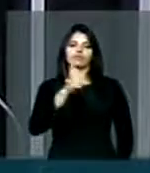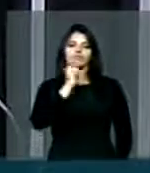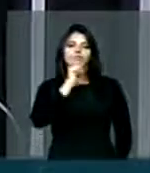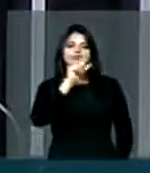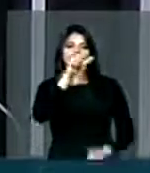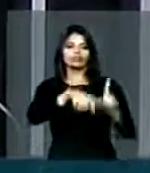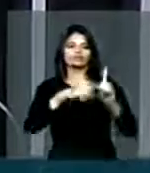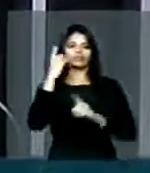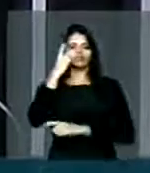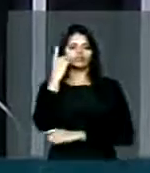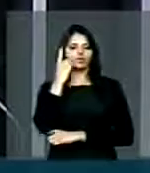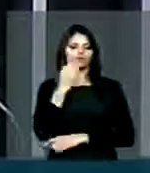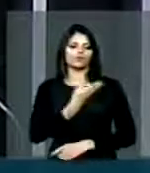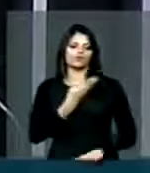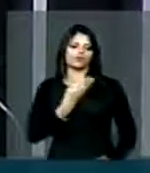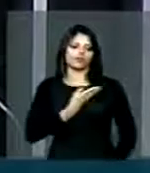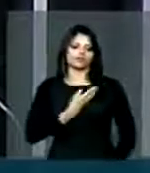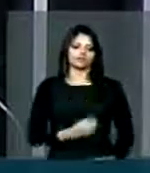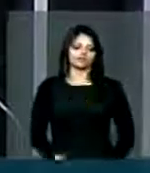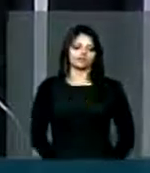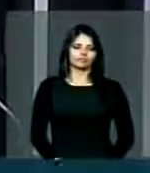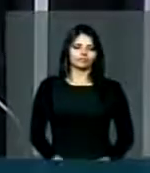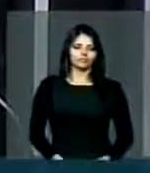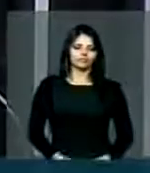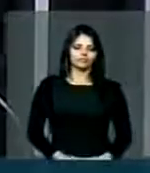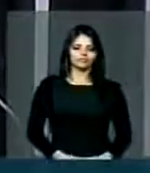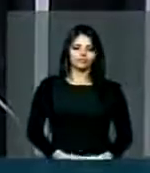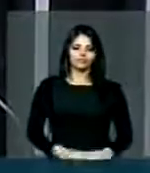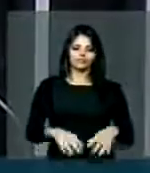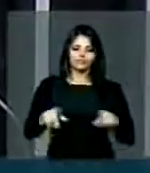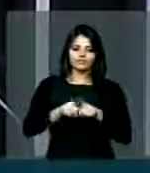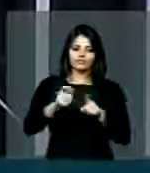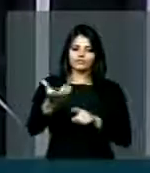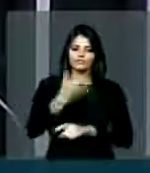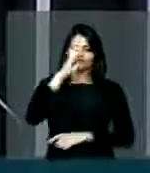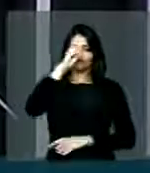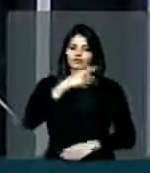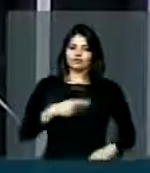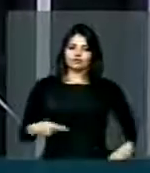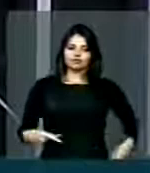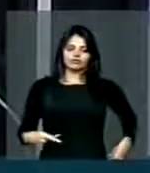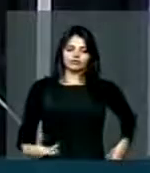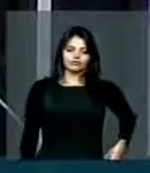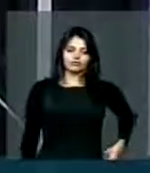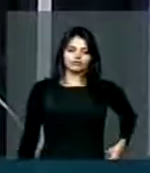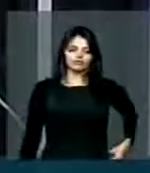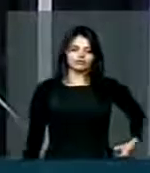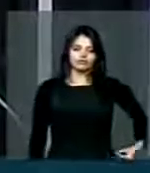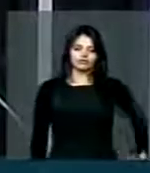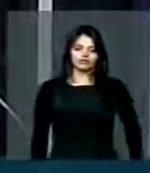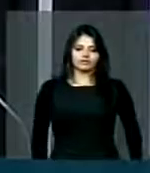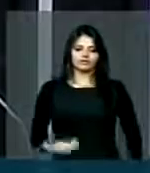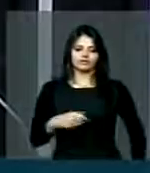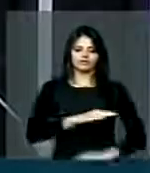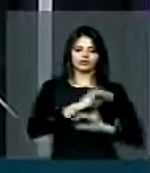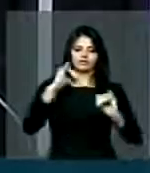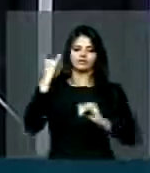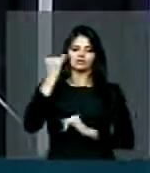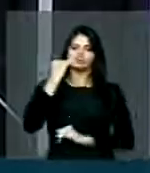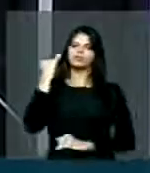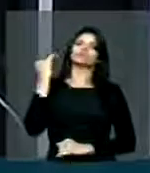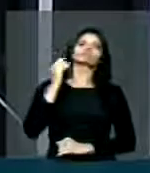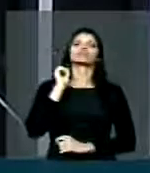nosso ilustre deputado colega de bancada. Mas quero também, senhor presidente, fazer um registro muito importante.